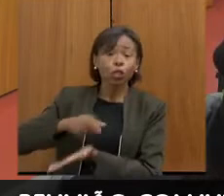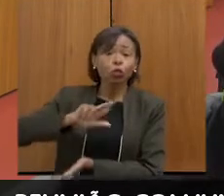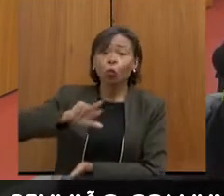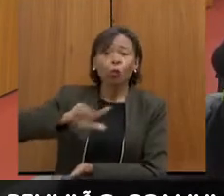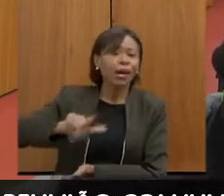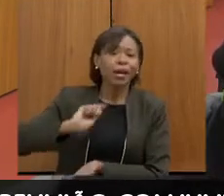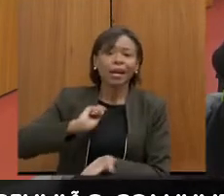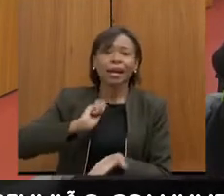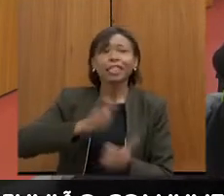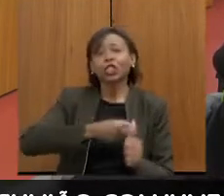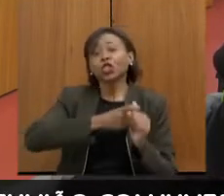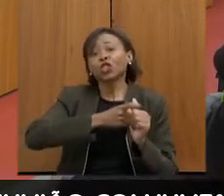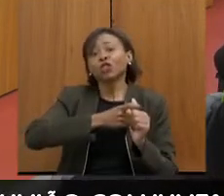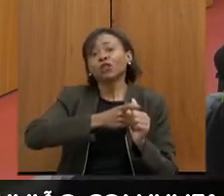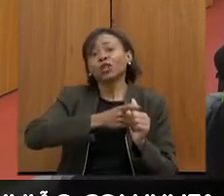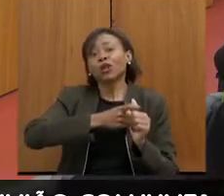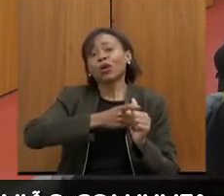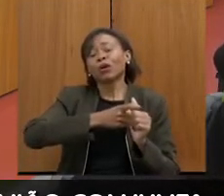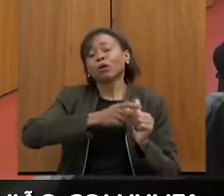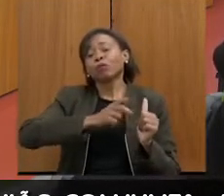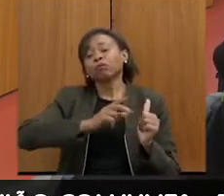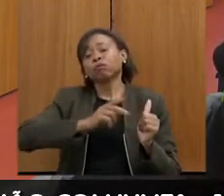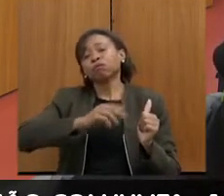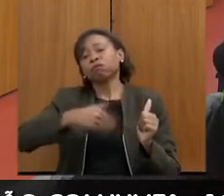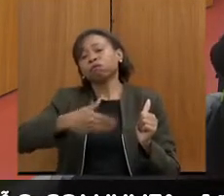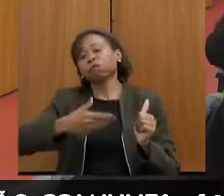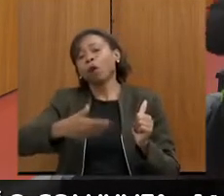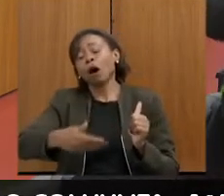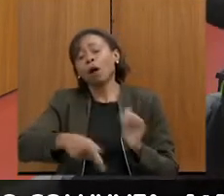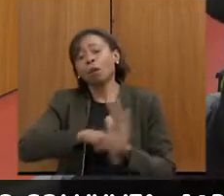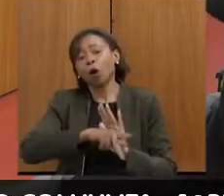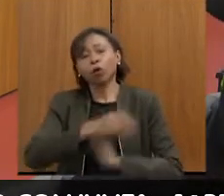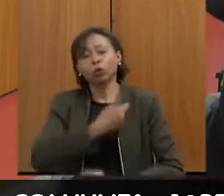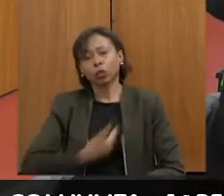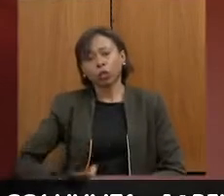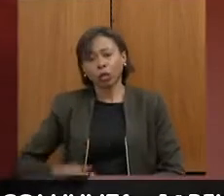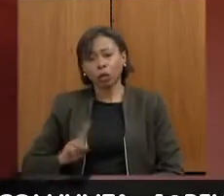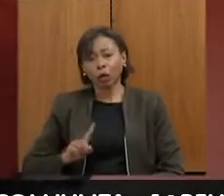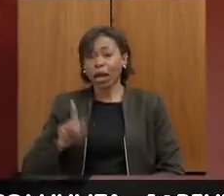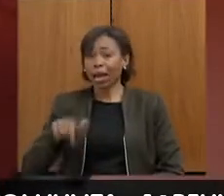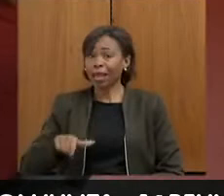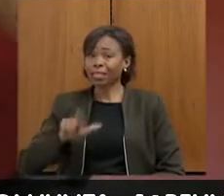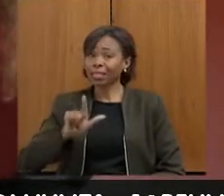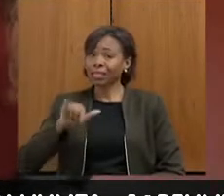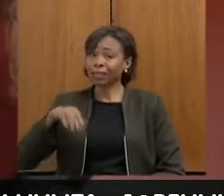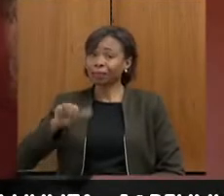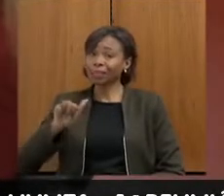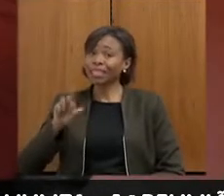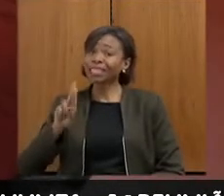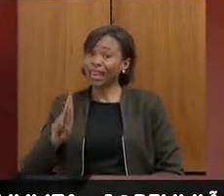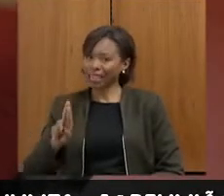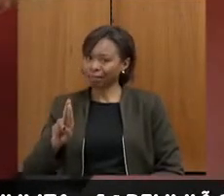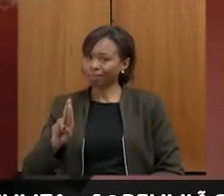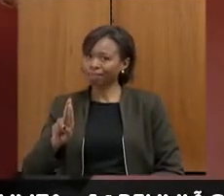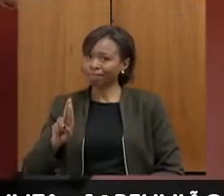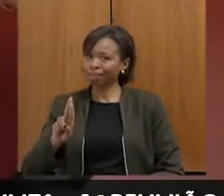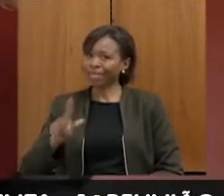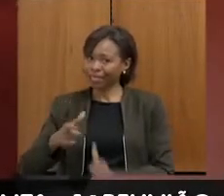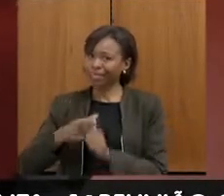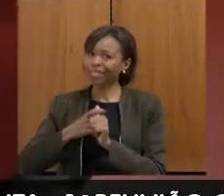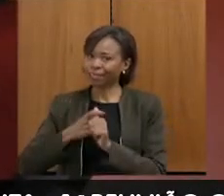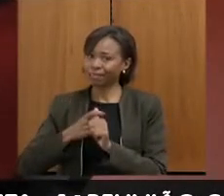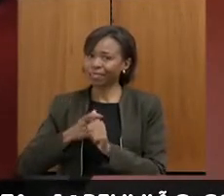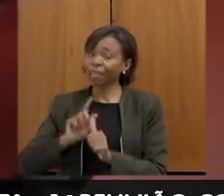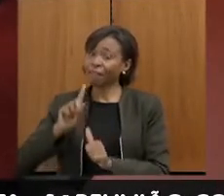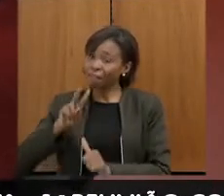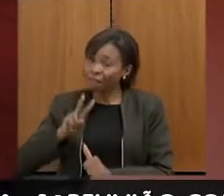do Estado, ele trata aquela que está represada em função de eliminar, que era 40 bilhões, e que a gente vai renegociar. Então, o artigo 23,